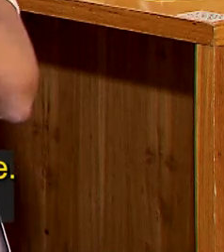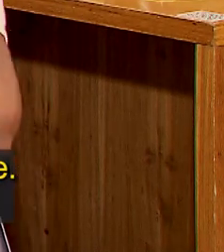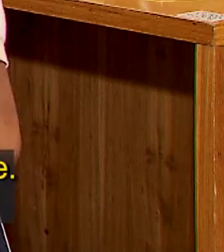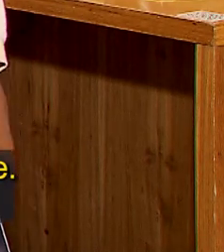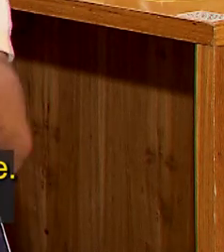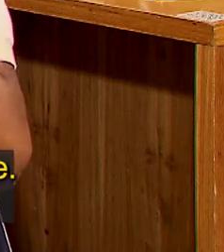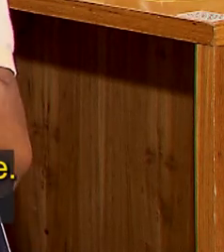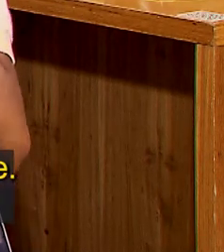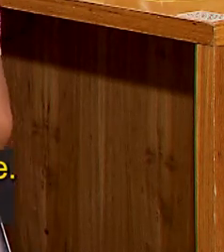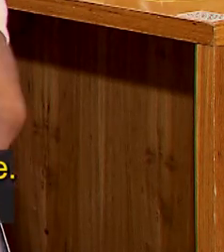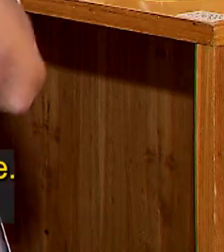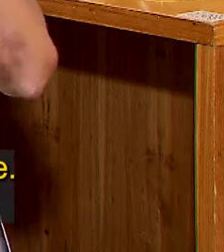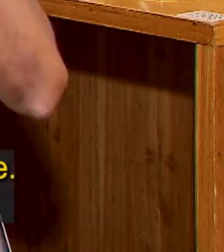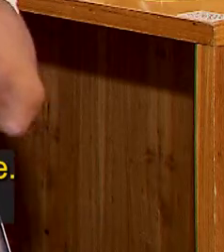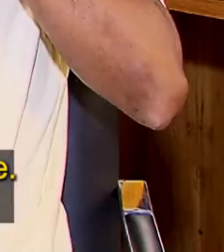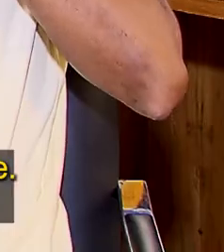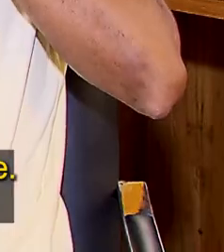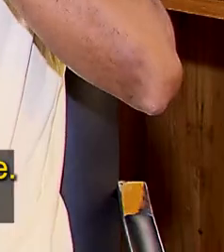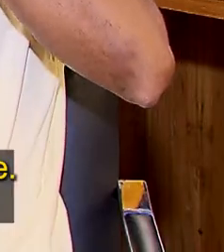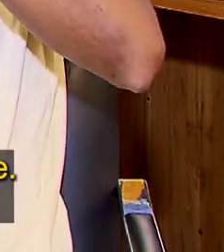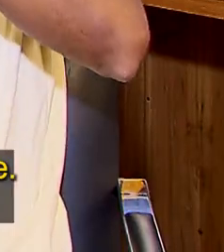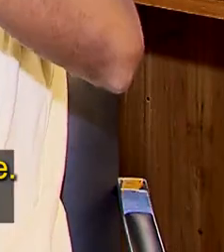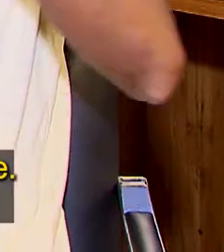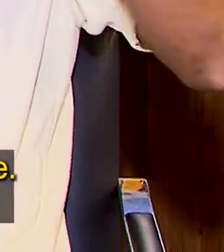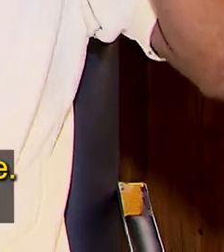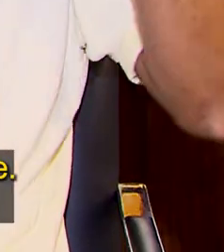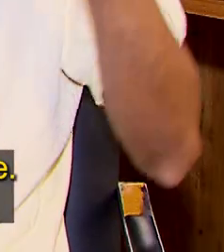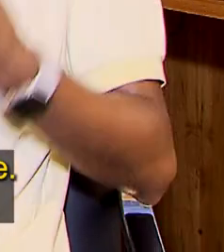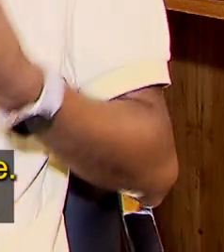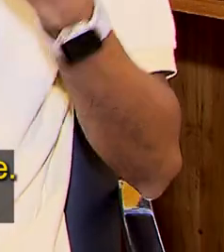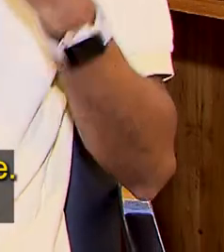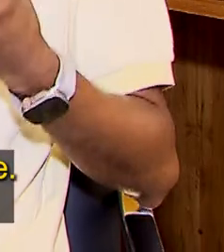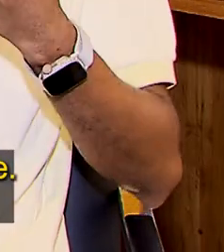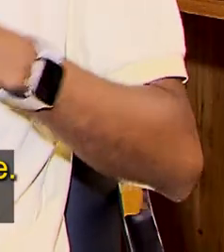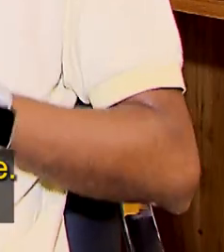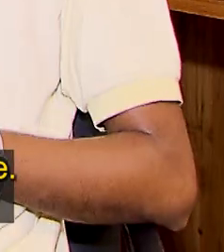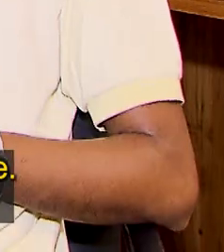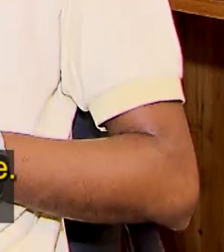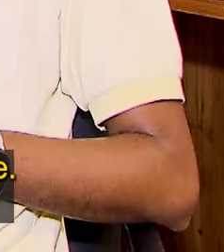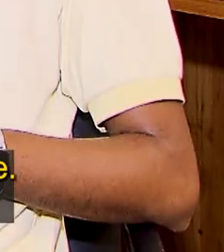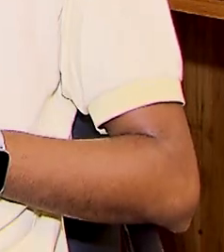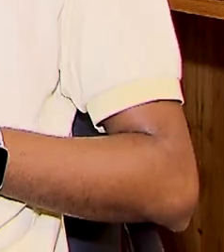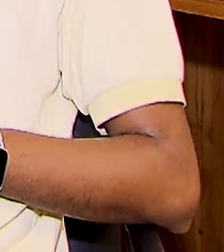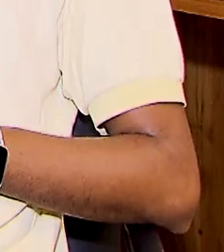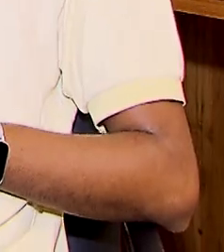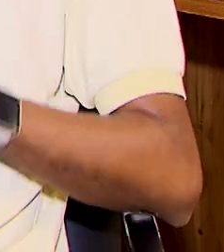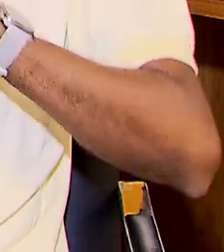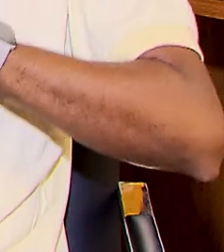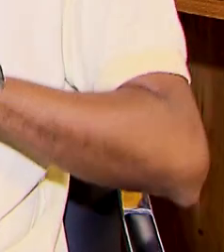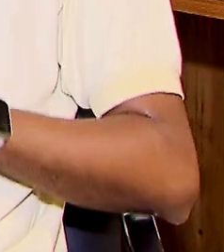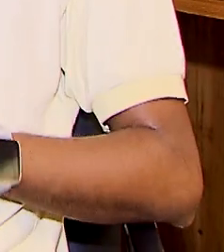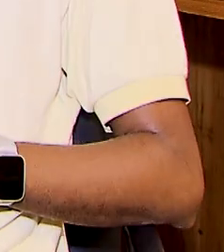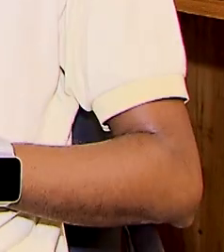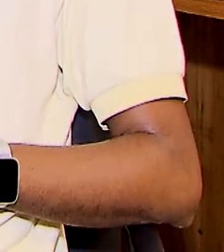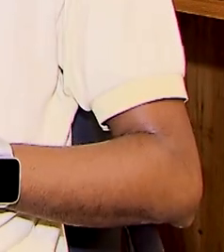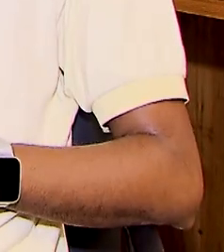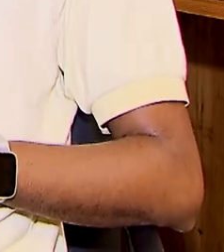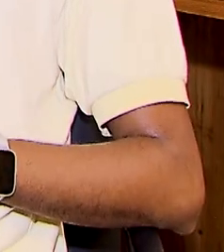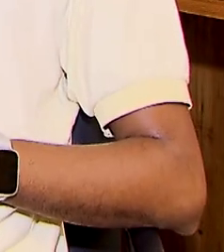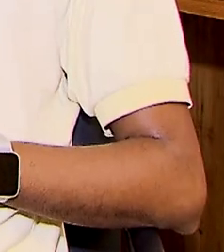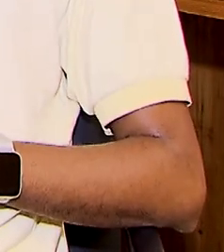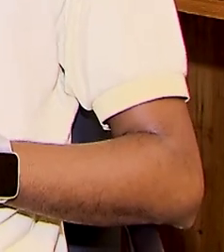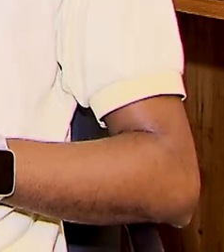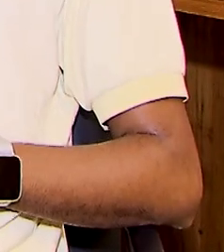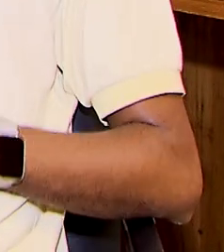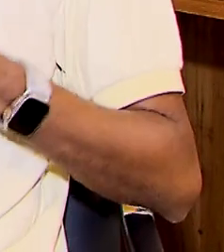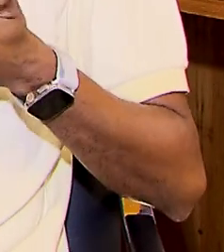essa questão da acessibilidade, ainda junto com legenda, é perfeito, despertou bastante